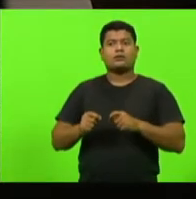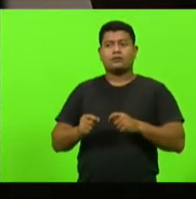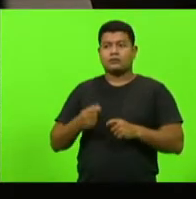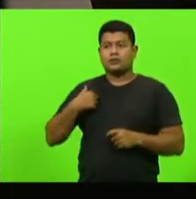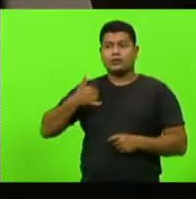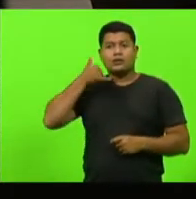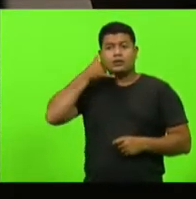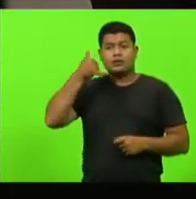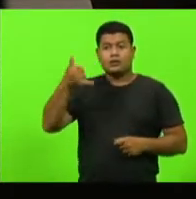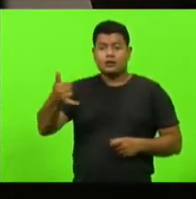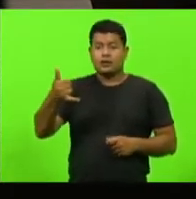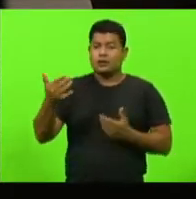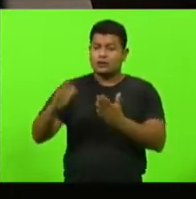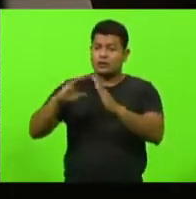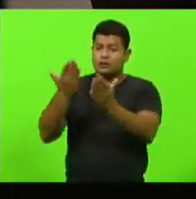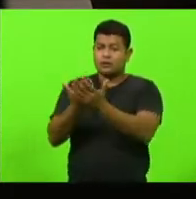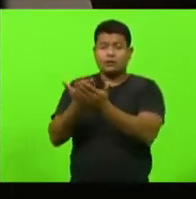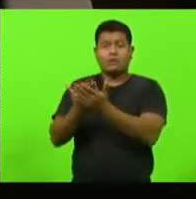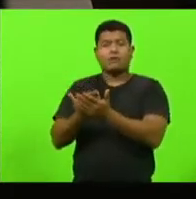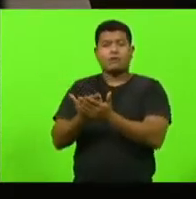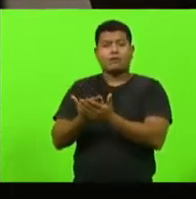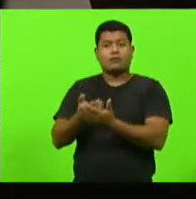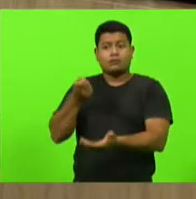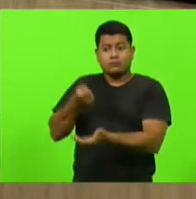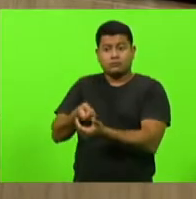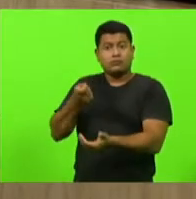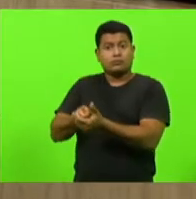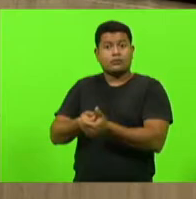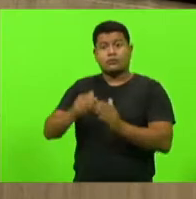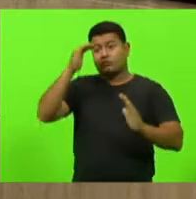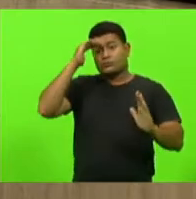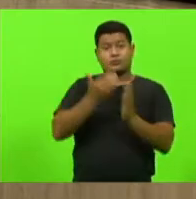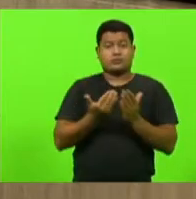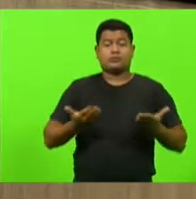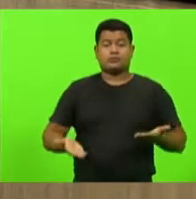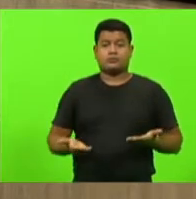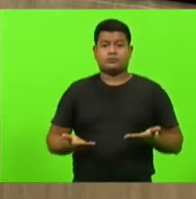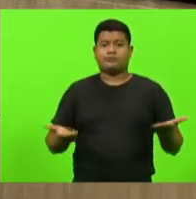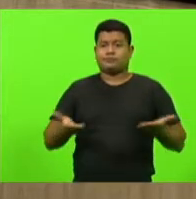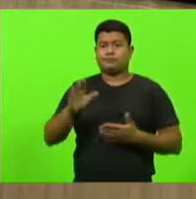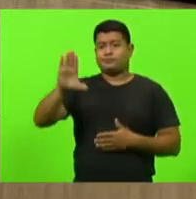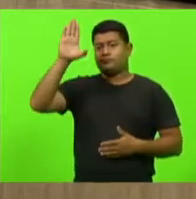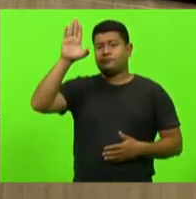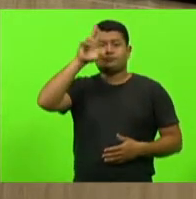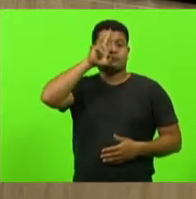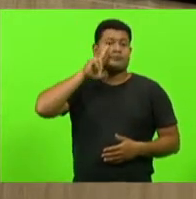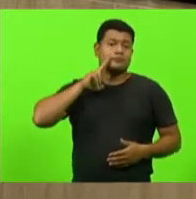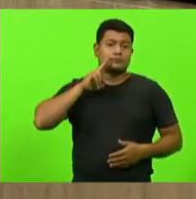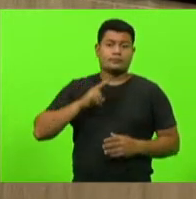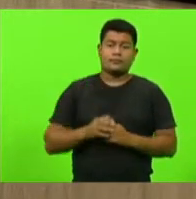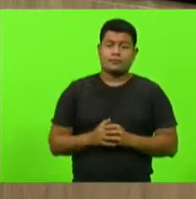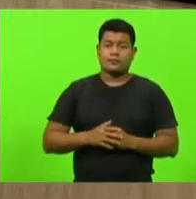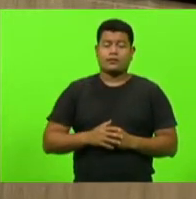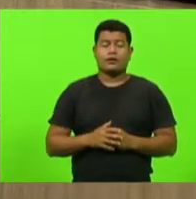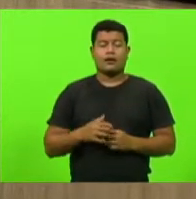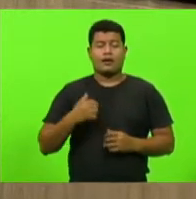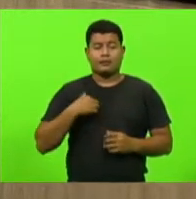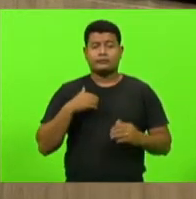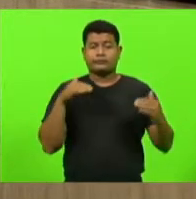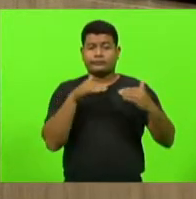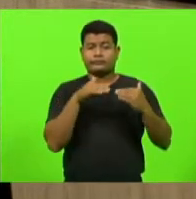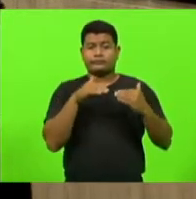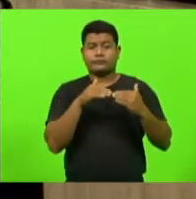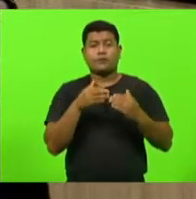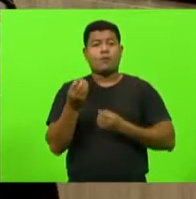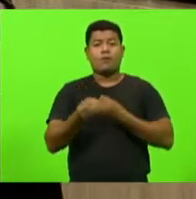Deputado Ivan, pode falar. Eu, deputado Gessé, eu acho o seguinte, como é que explica para uma